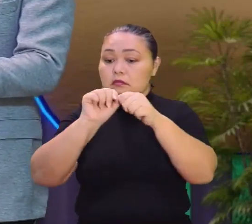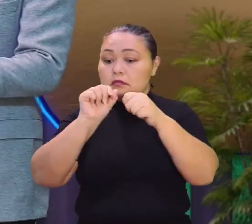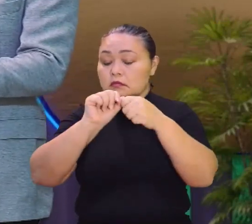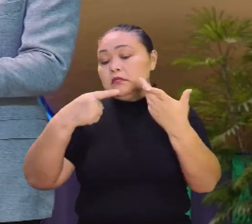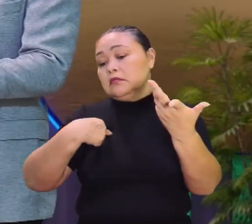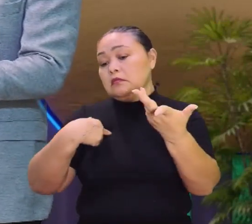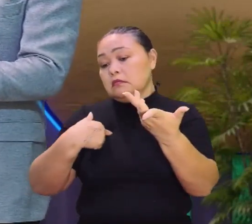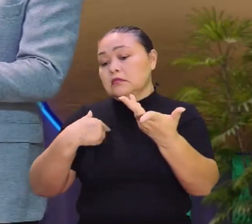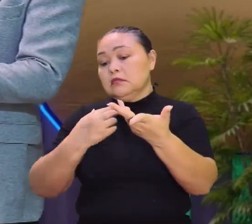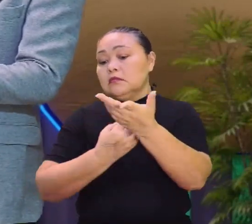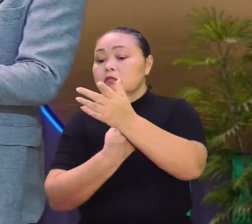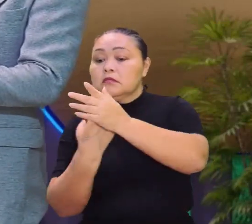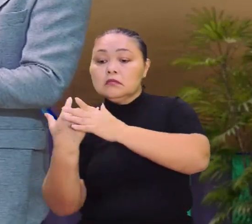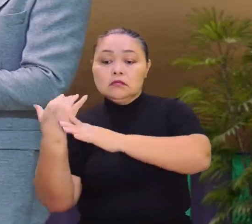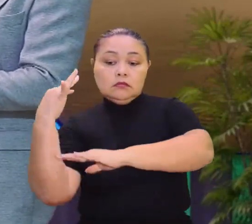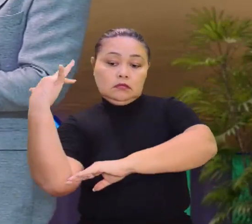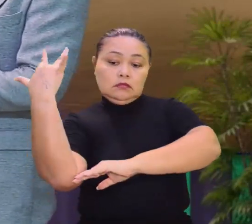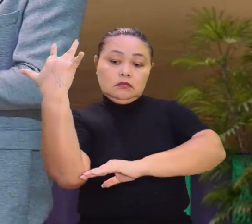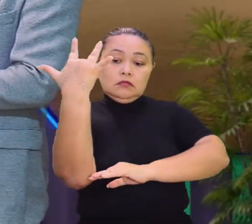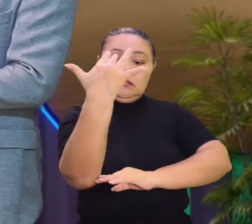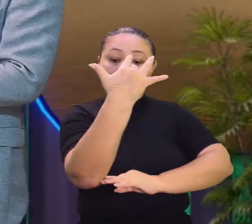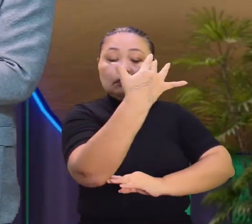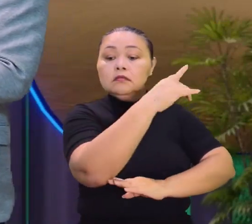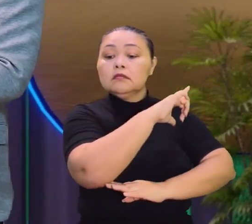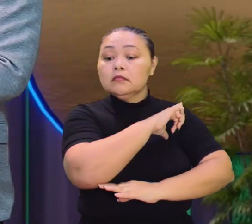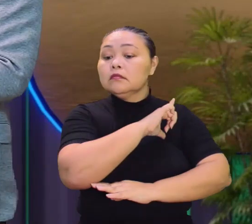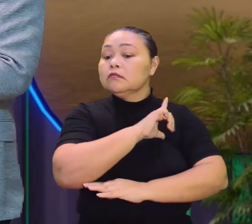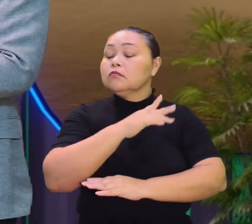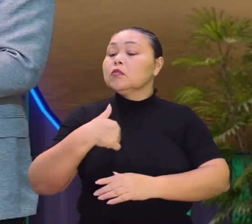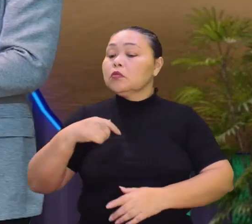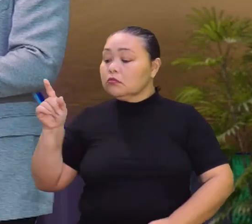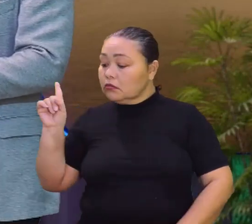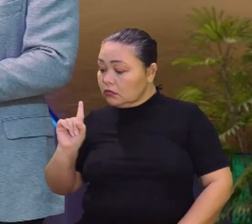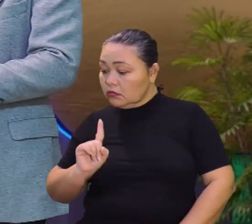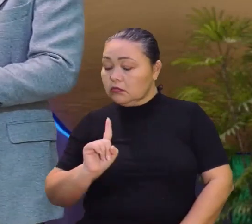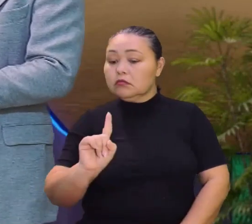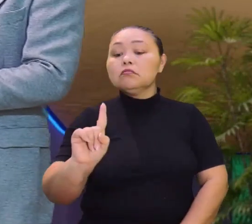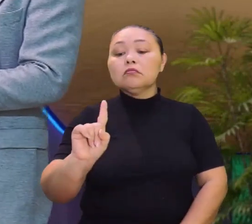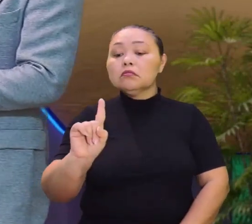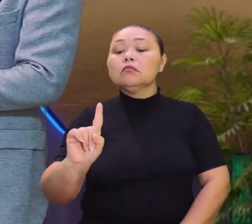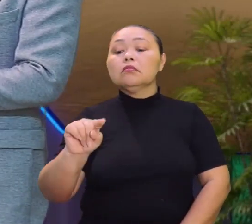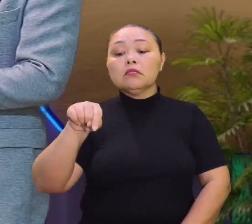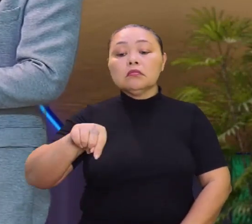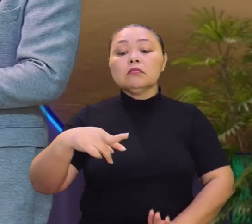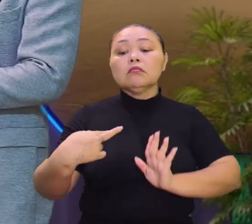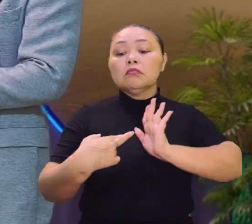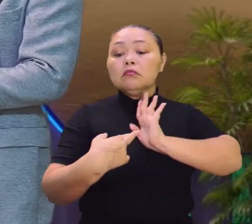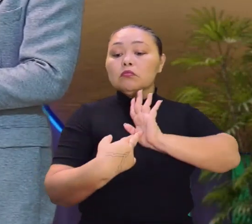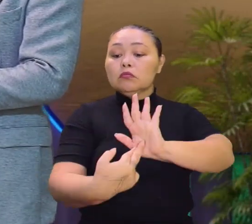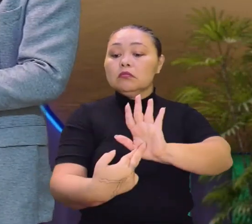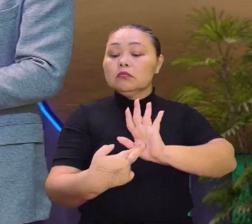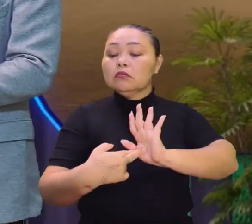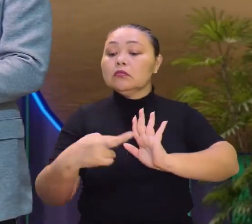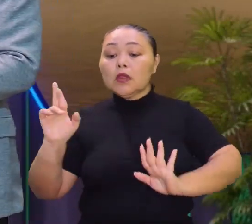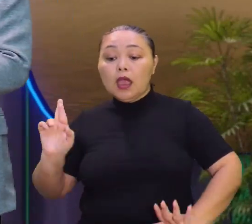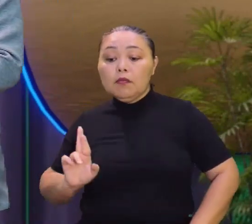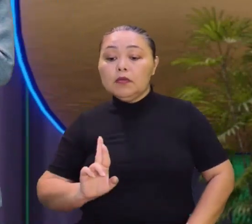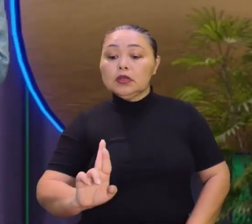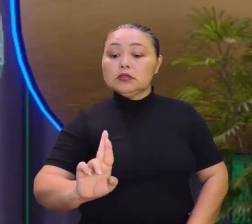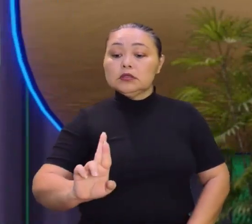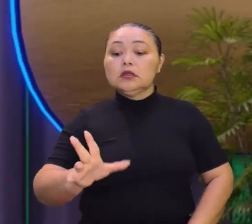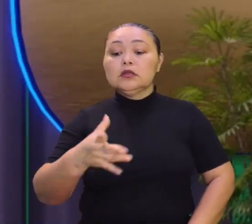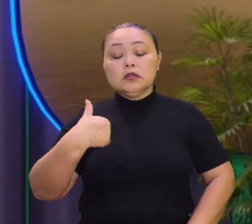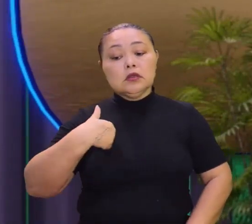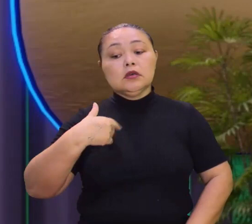vão representantes de Estado, geralmente o seu presidente. Exato. É isso. E tem